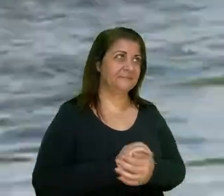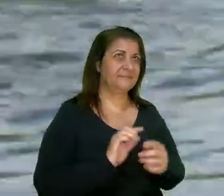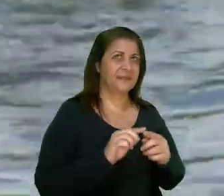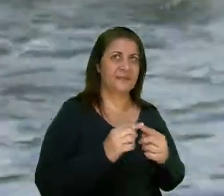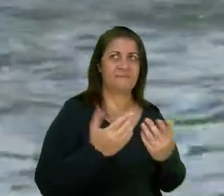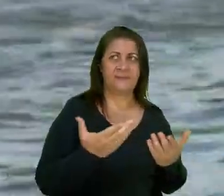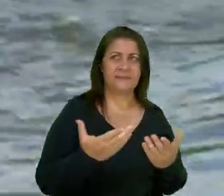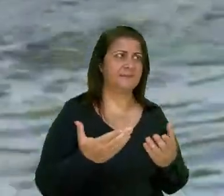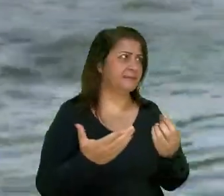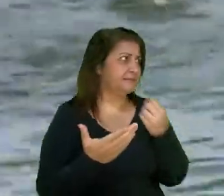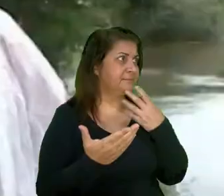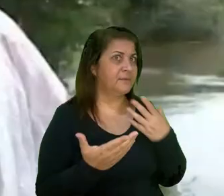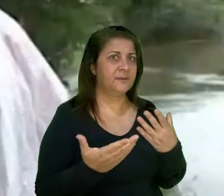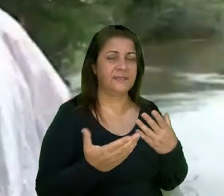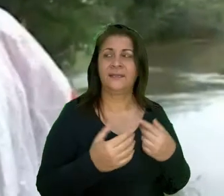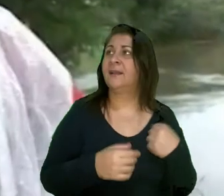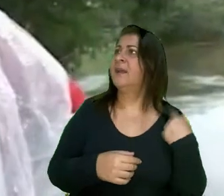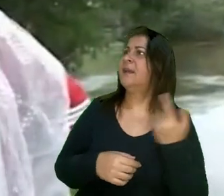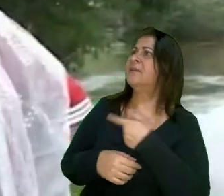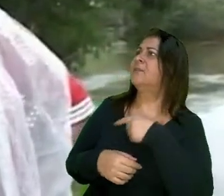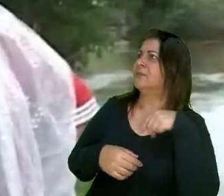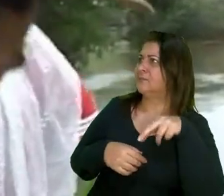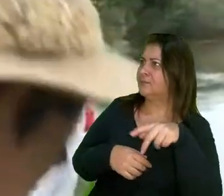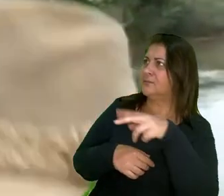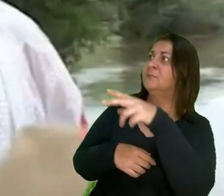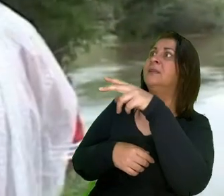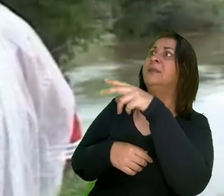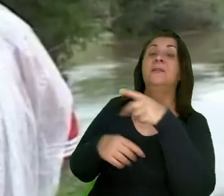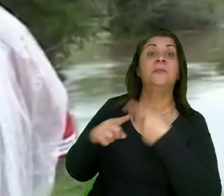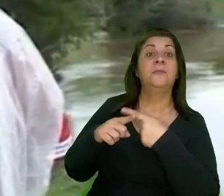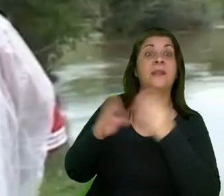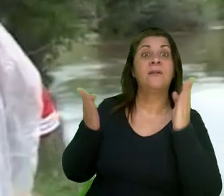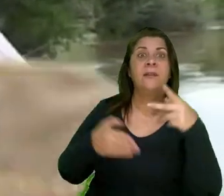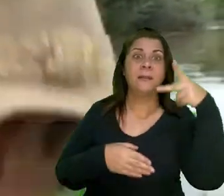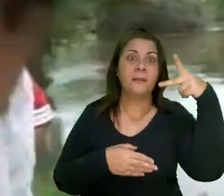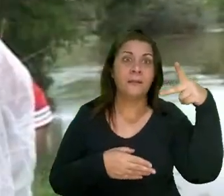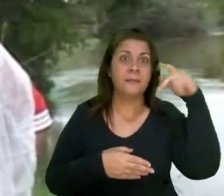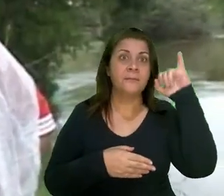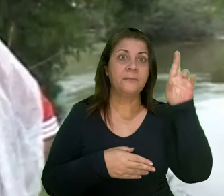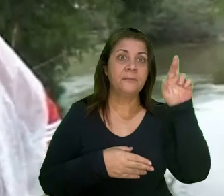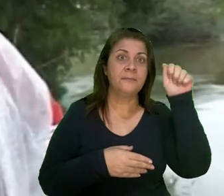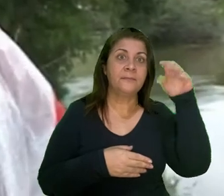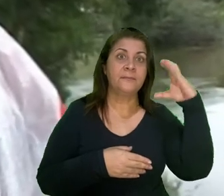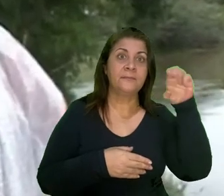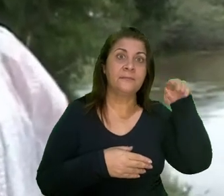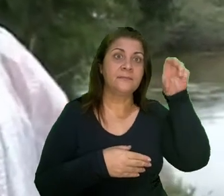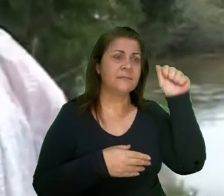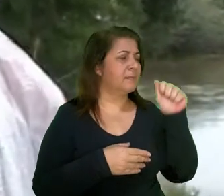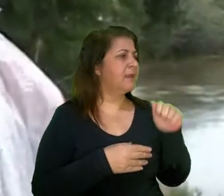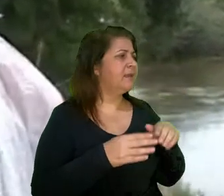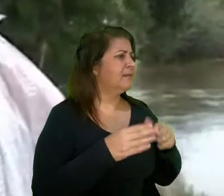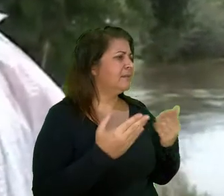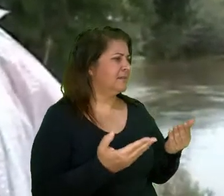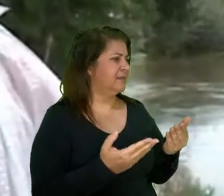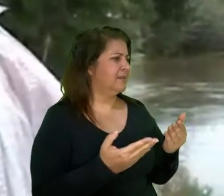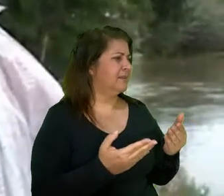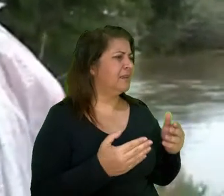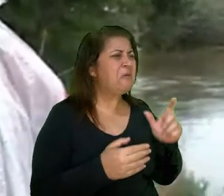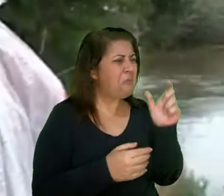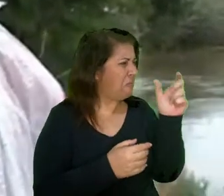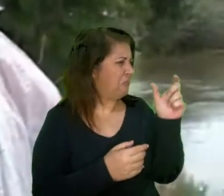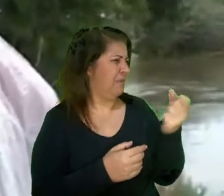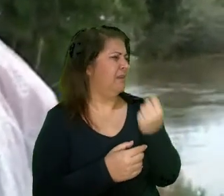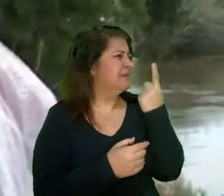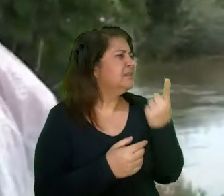Mãe, aonde os danados vão? Nós estamos subindo o rio porque é a época da Piracema. Arda, mas você não tem mentão